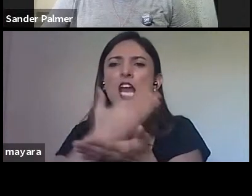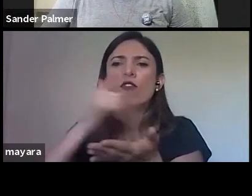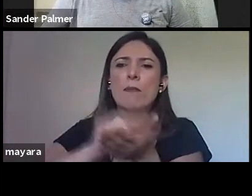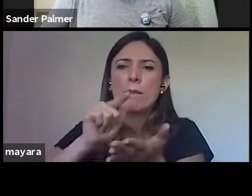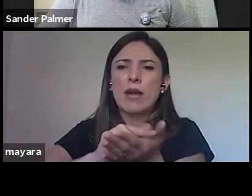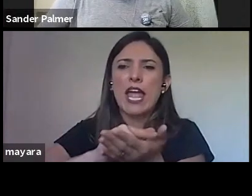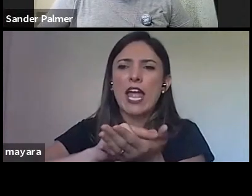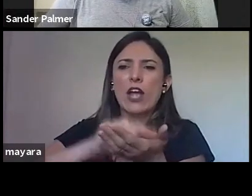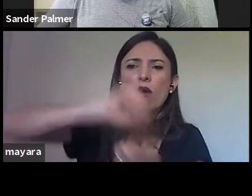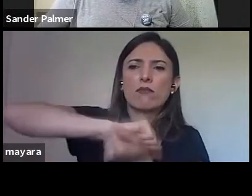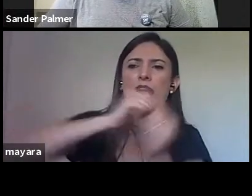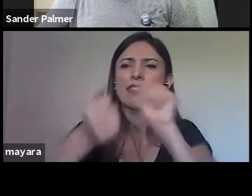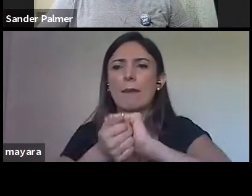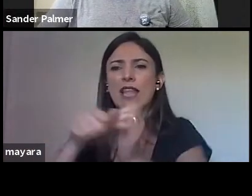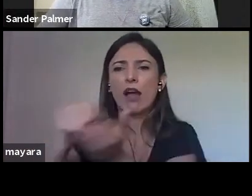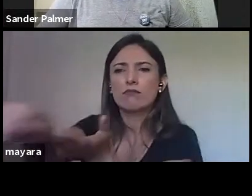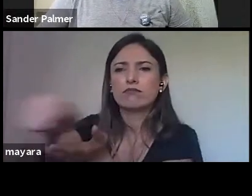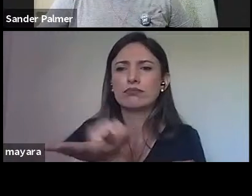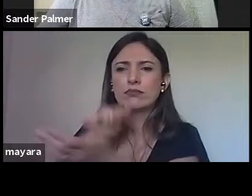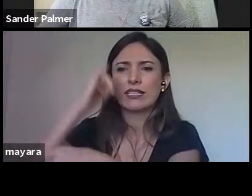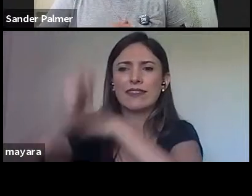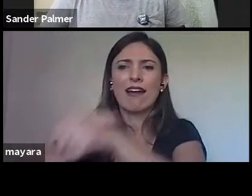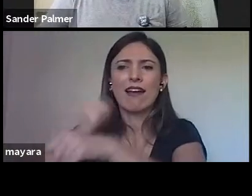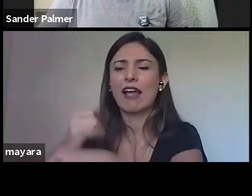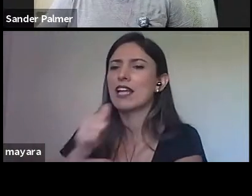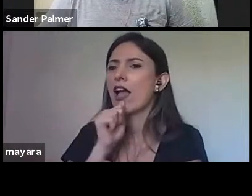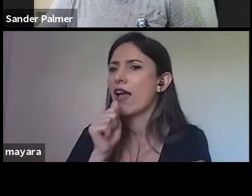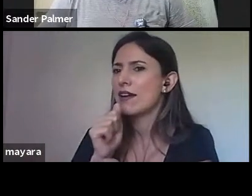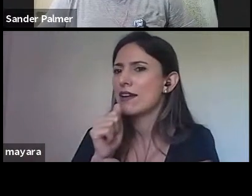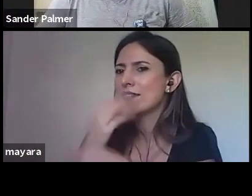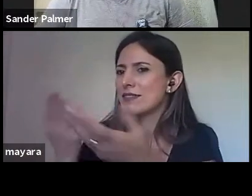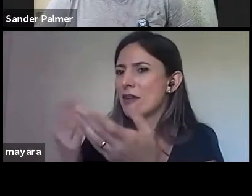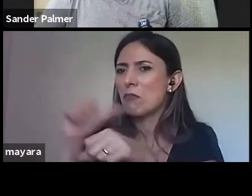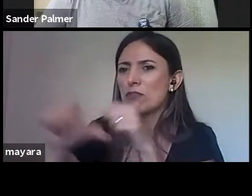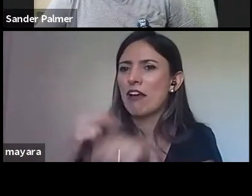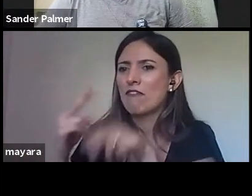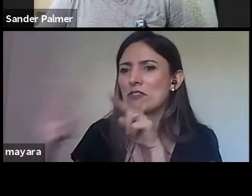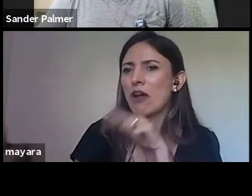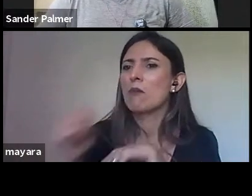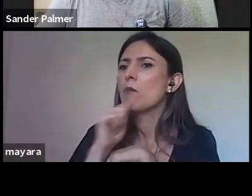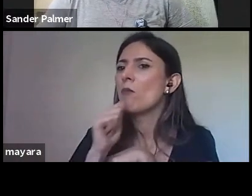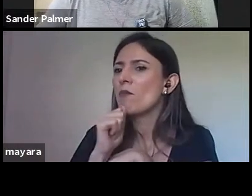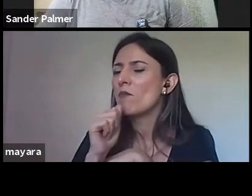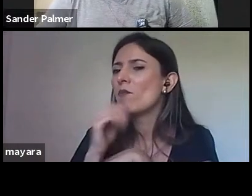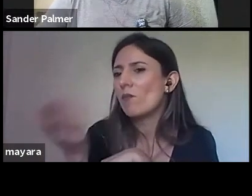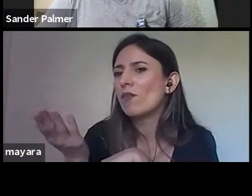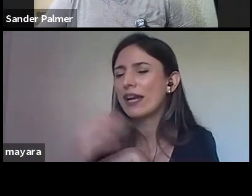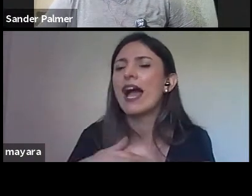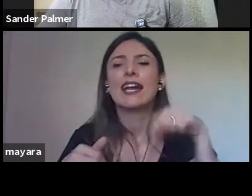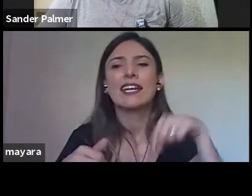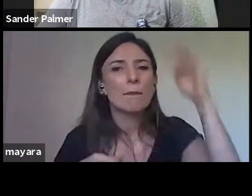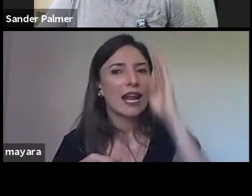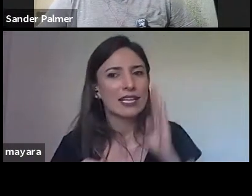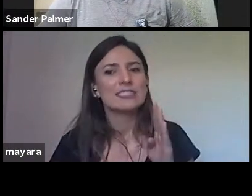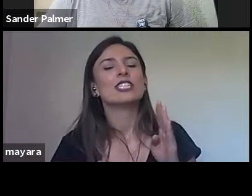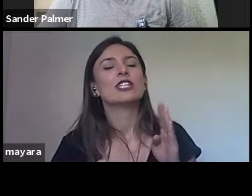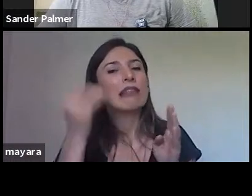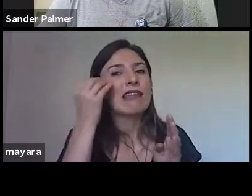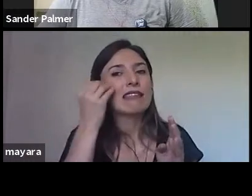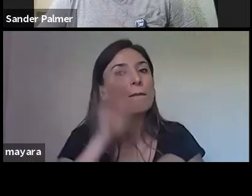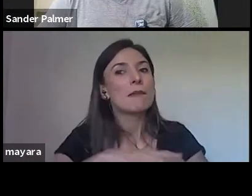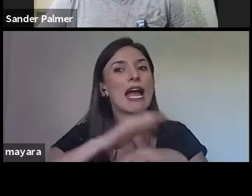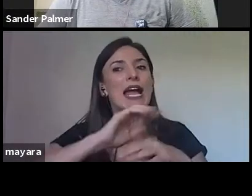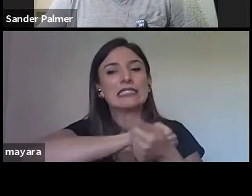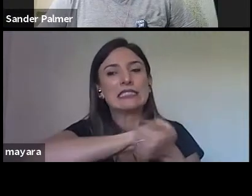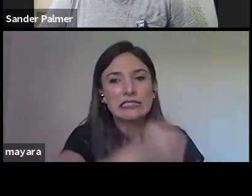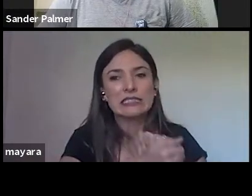digitalização que existiram, né? Não existem mais, né? Eles foram mais ampliados em determinado